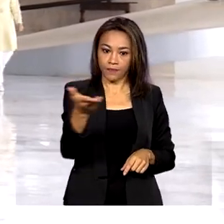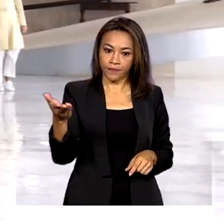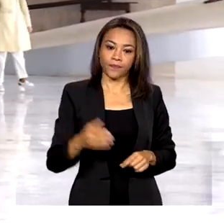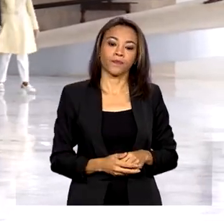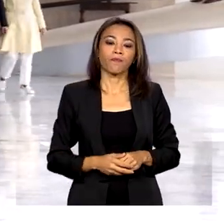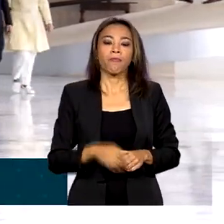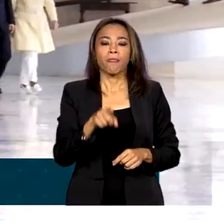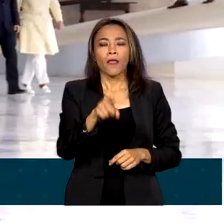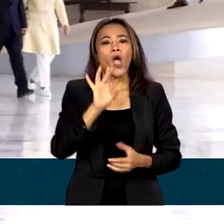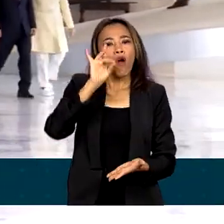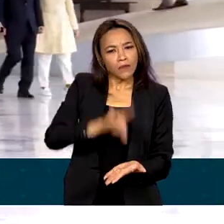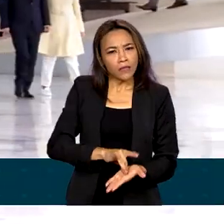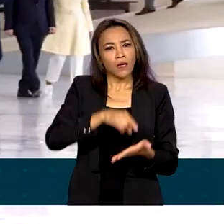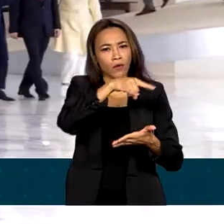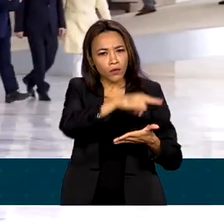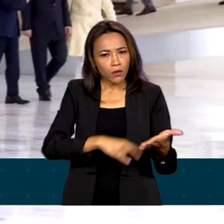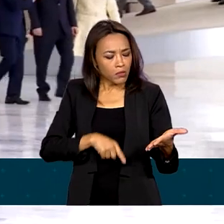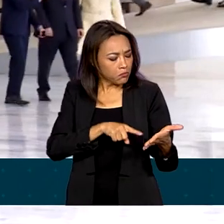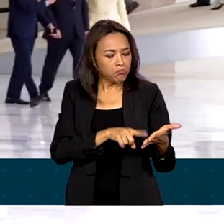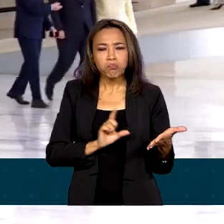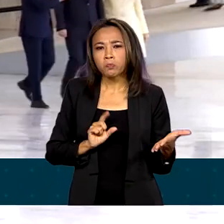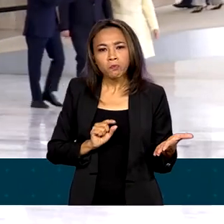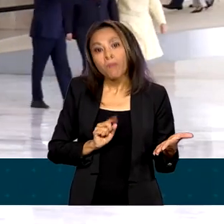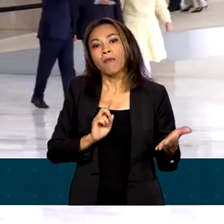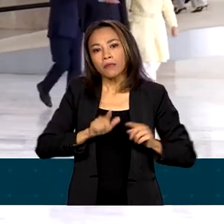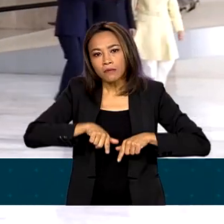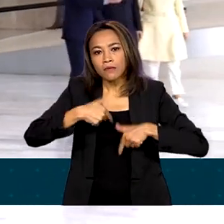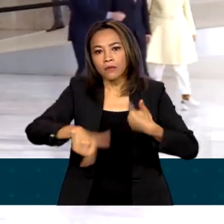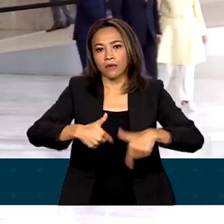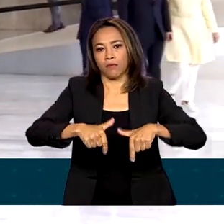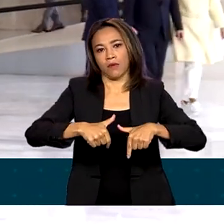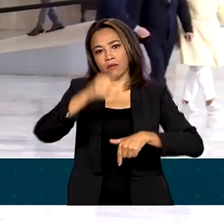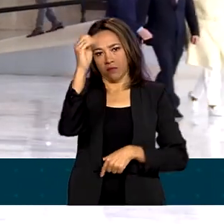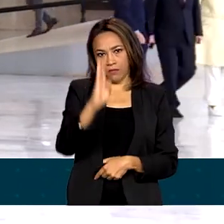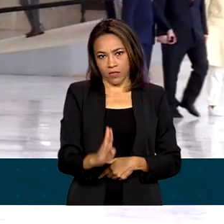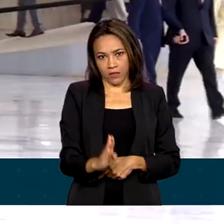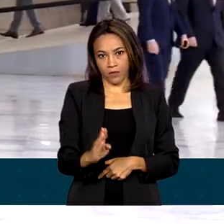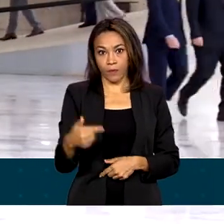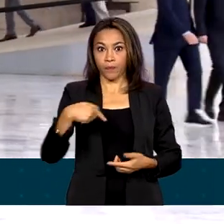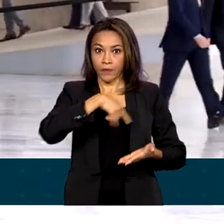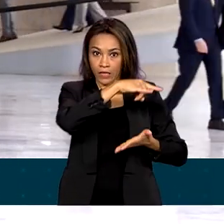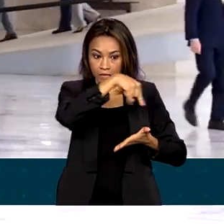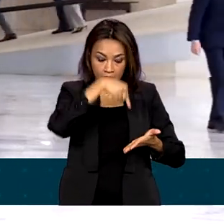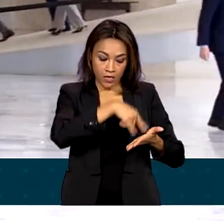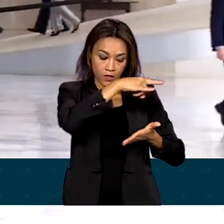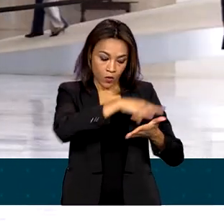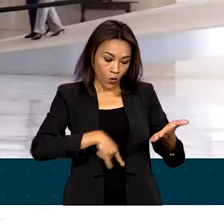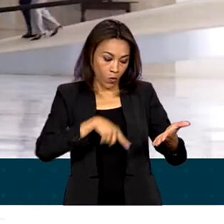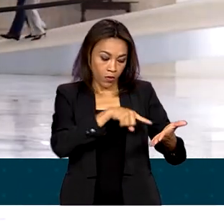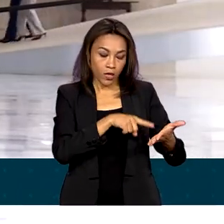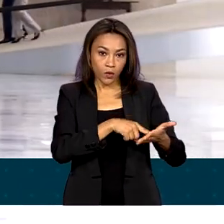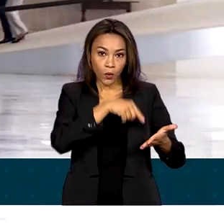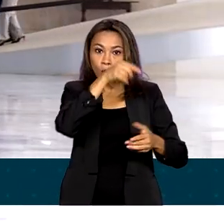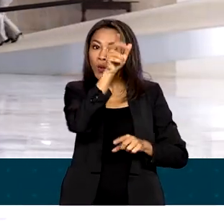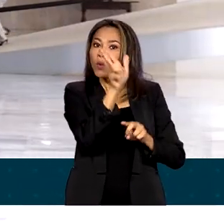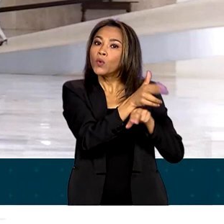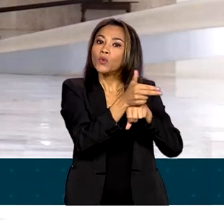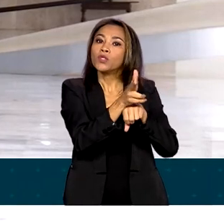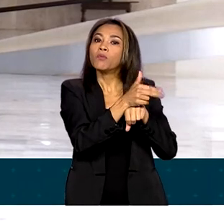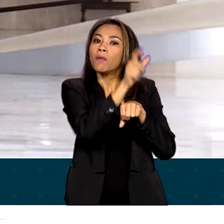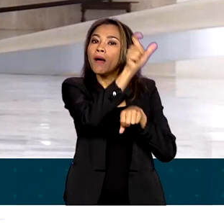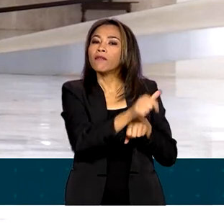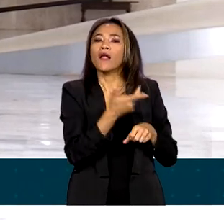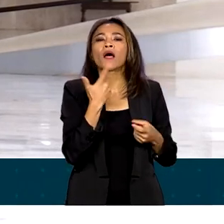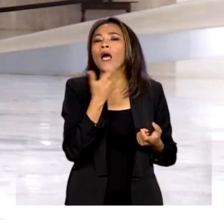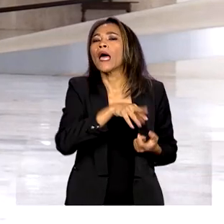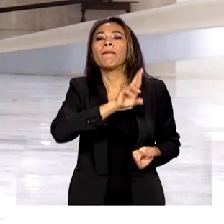torna oficial a atuação dos diplomatas no Brasil. Na carta, o diplomata informa ao governo brasileiro que representa o seu